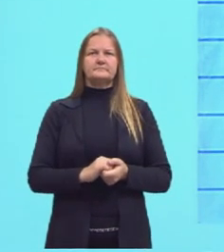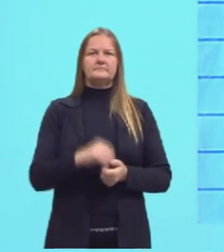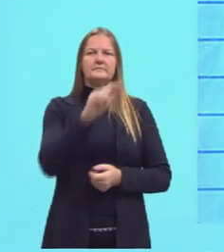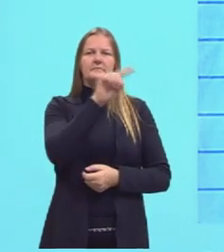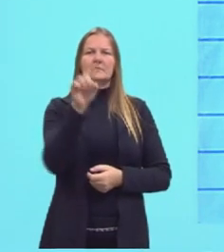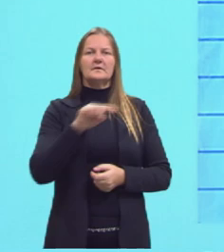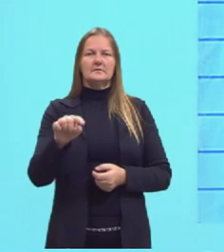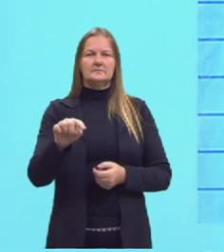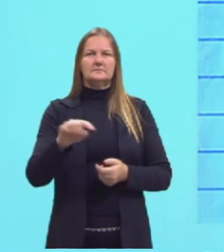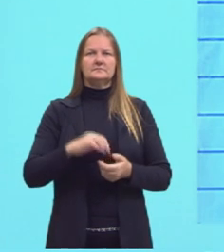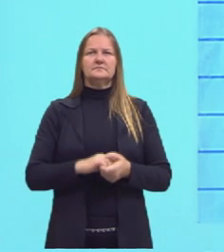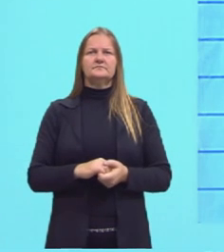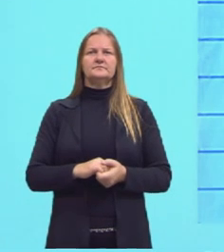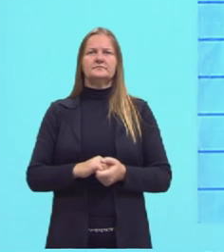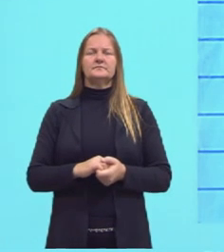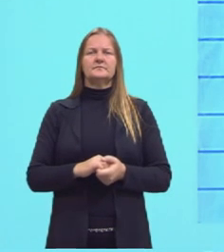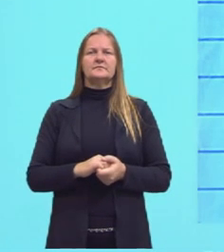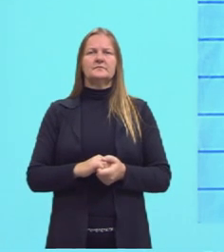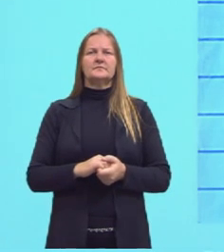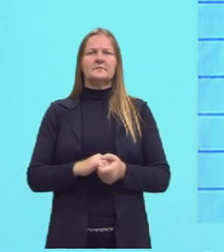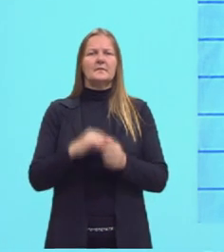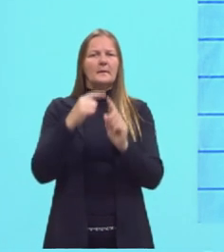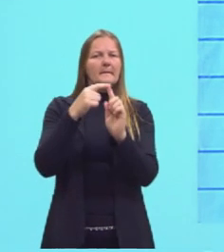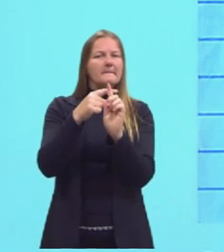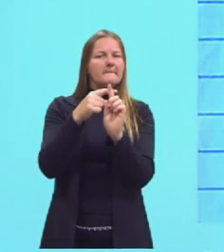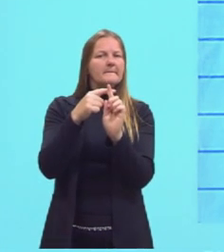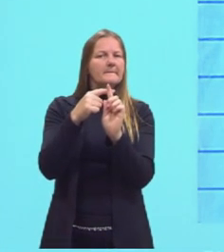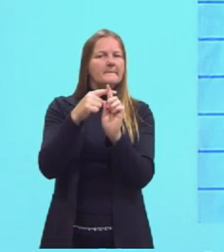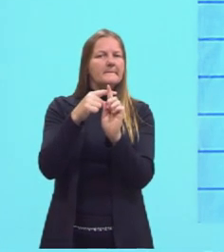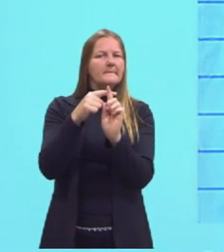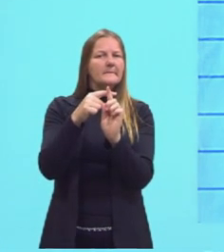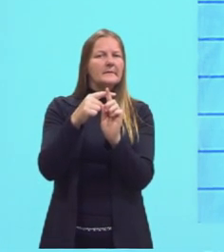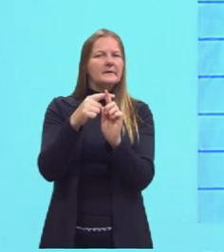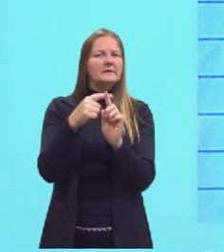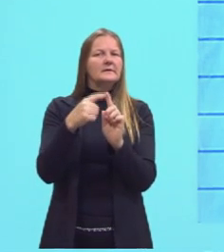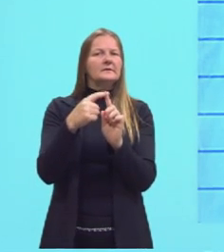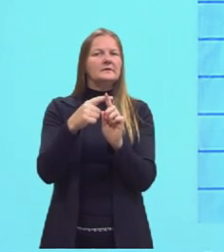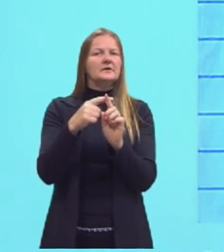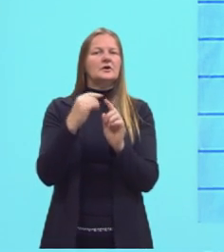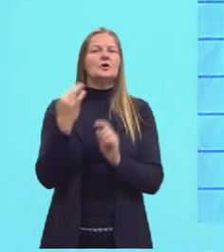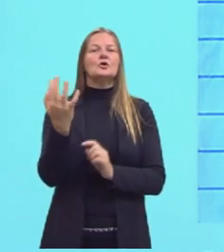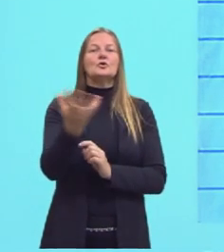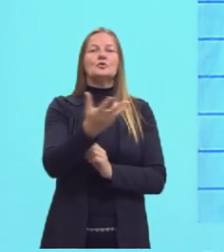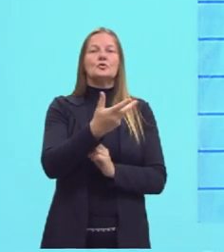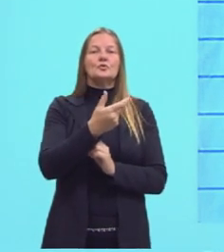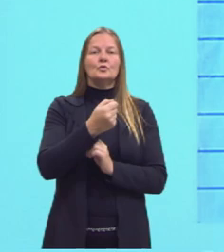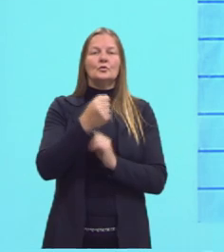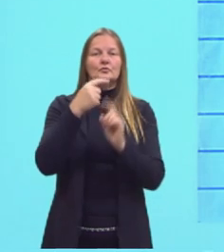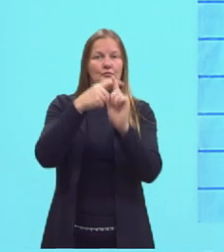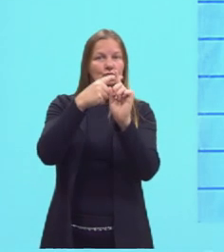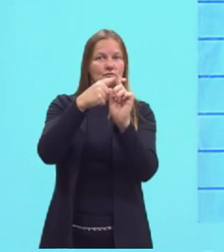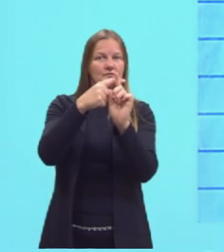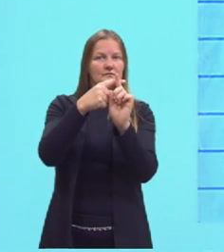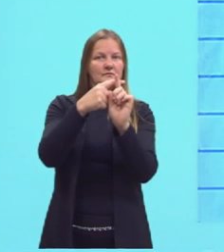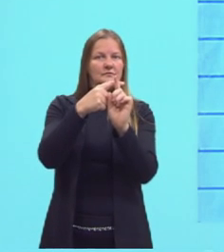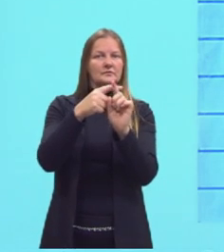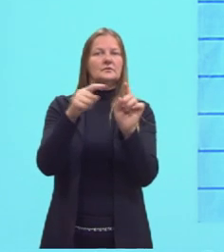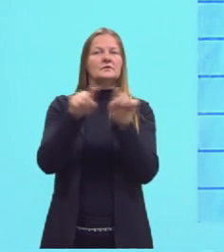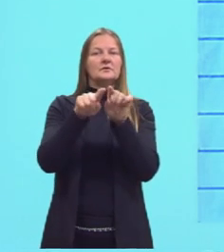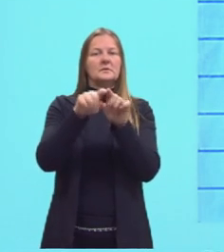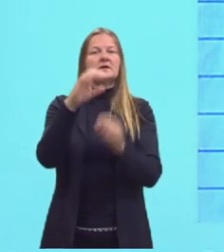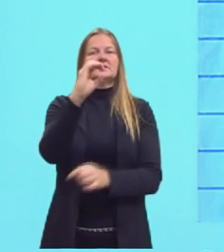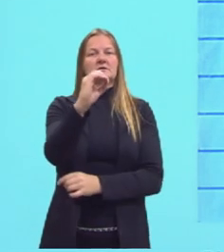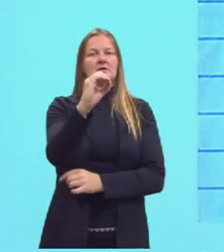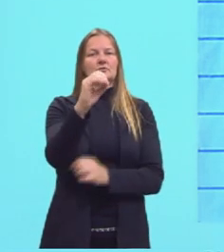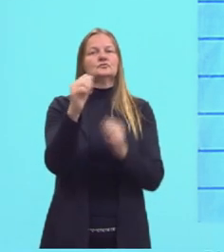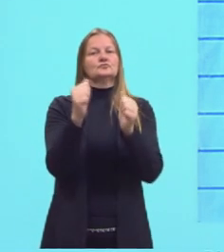de inteiros e temos esse mais aqui embaixo. Ele indica então todos os números positivos e também o zero.